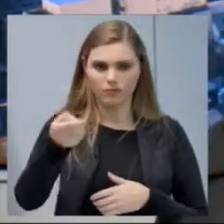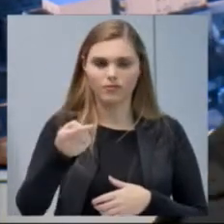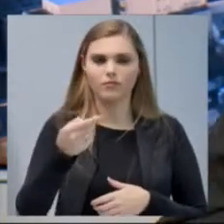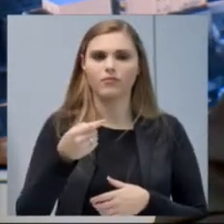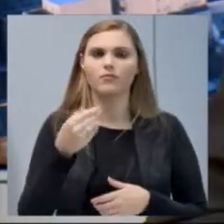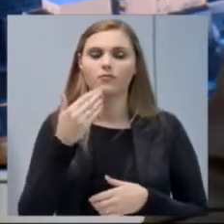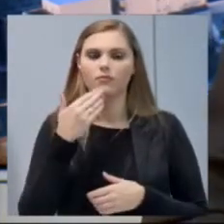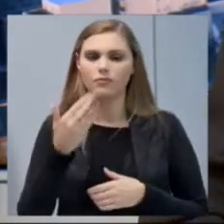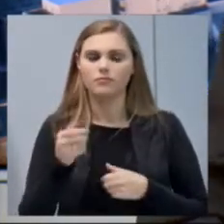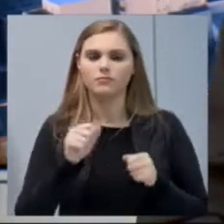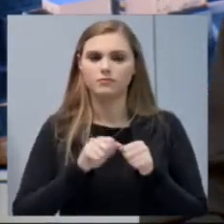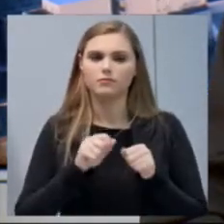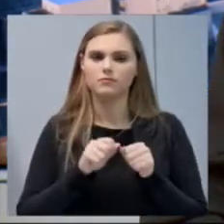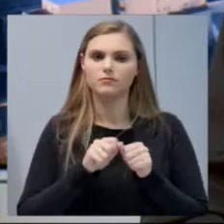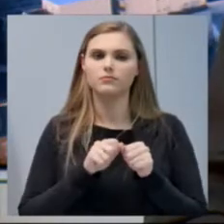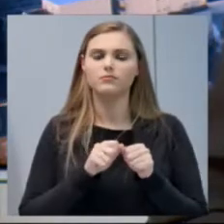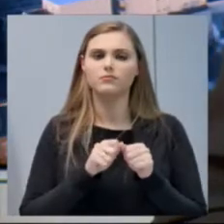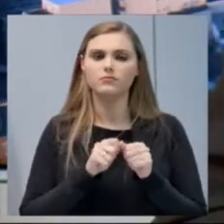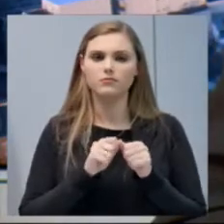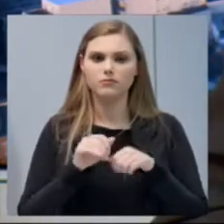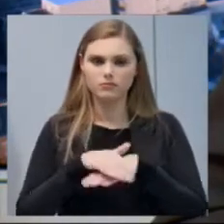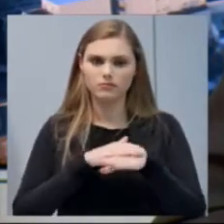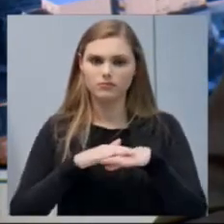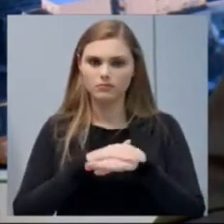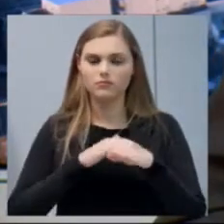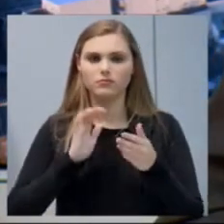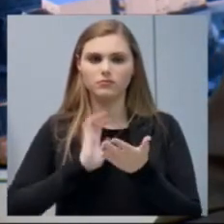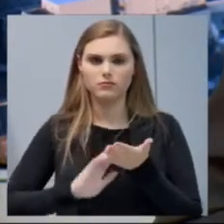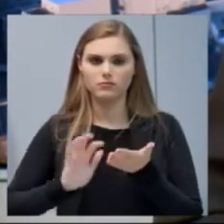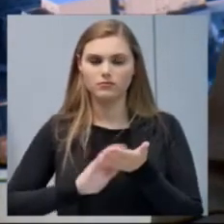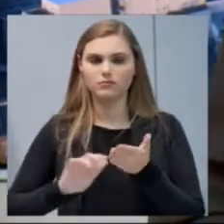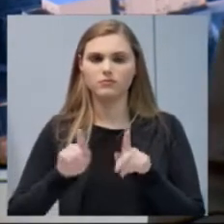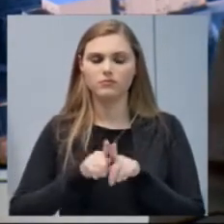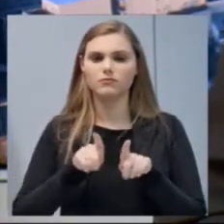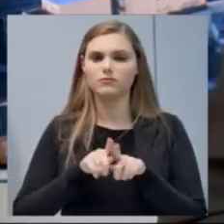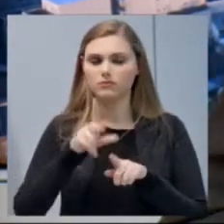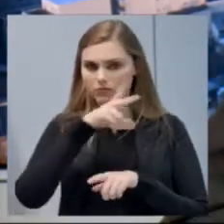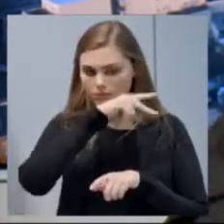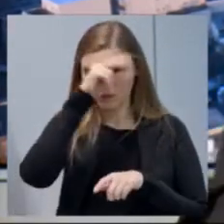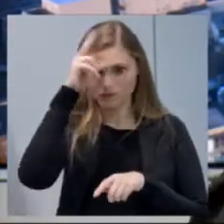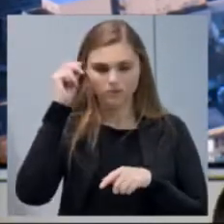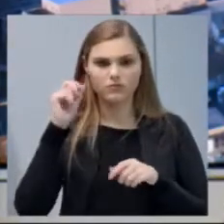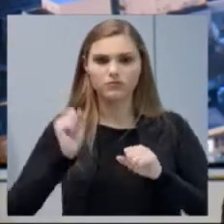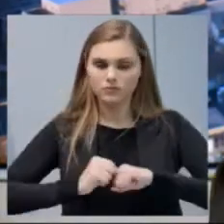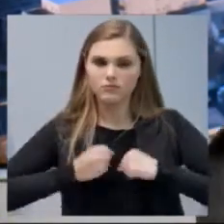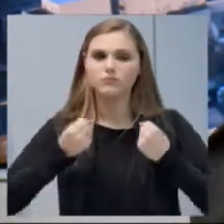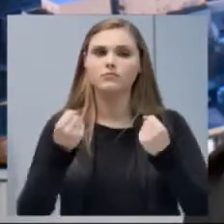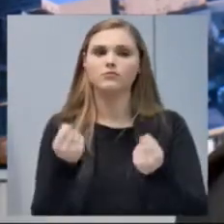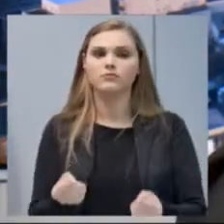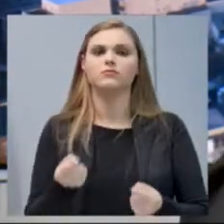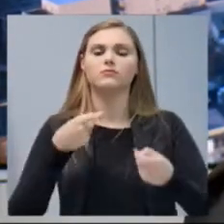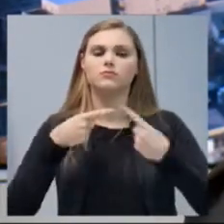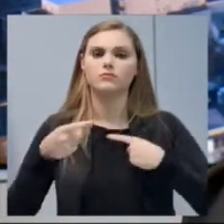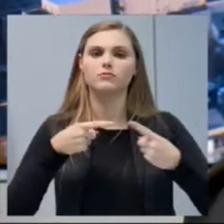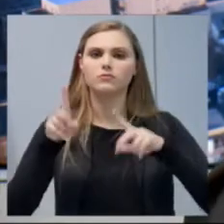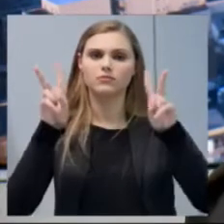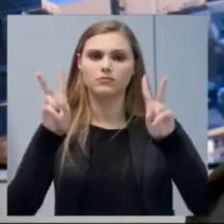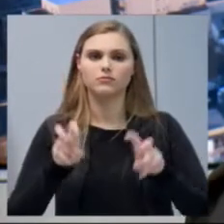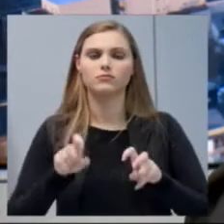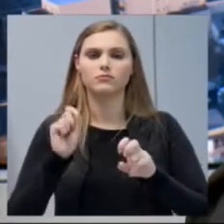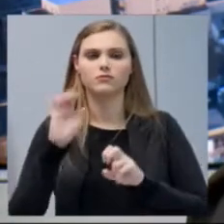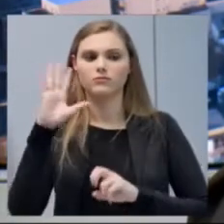quiser também participar da conversa com a secretária e o prefeito, também para fortalecer esse debate a respeito dessa situação,